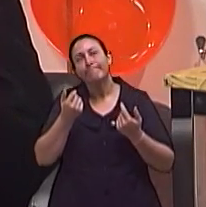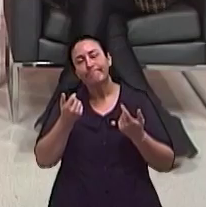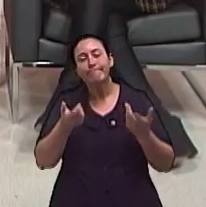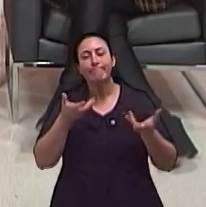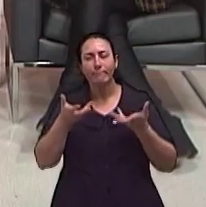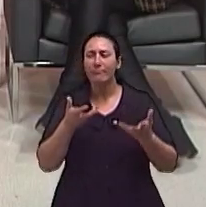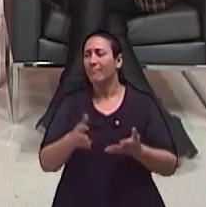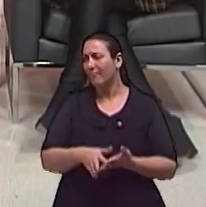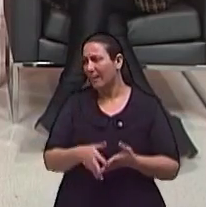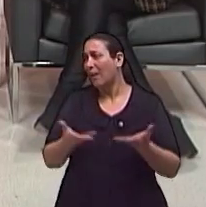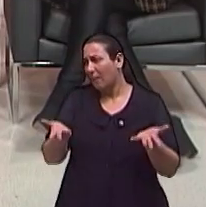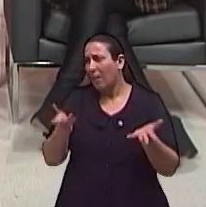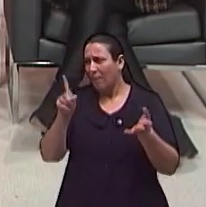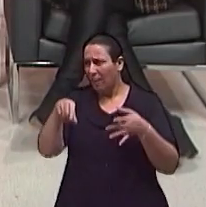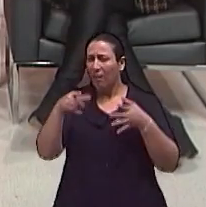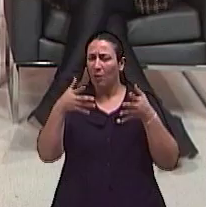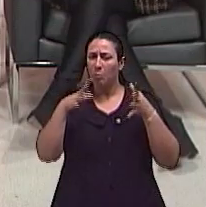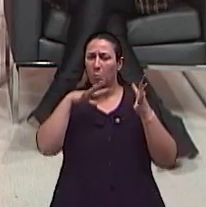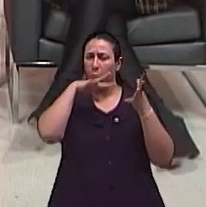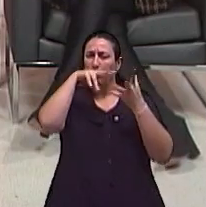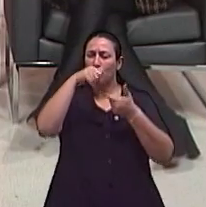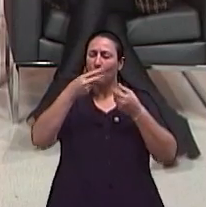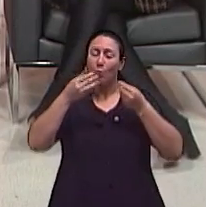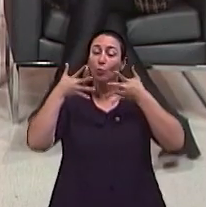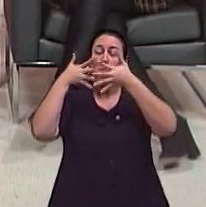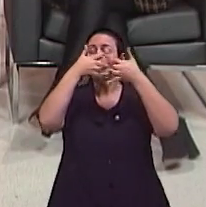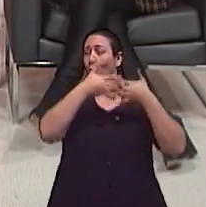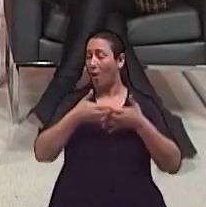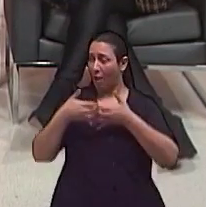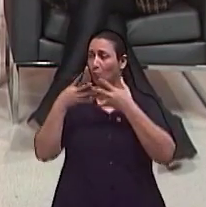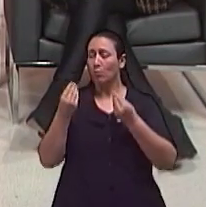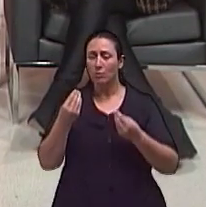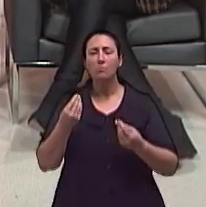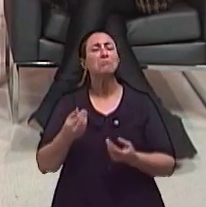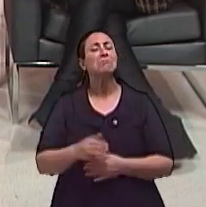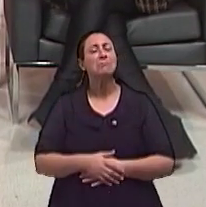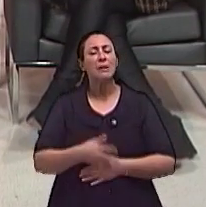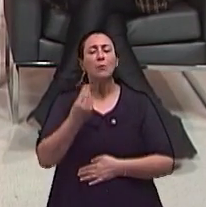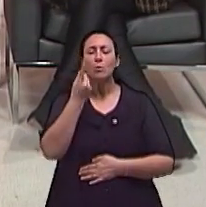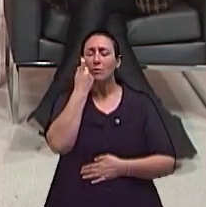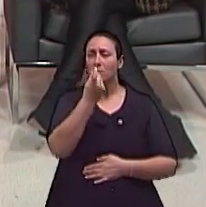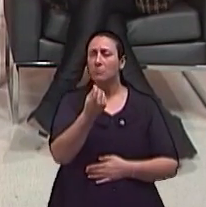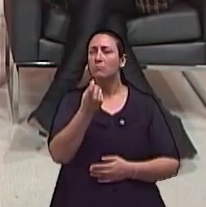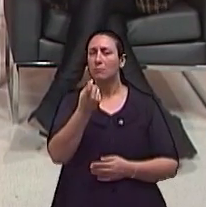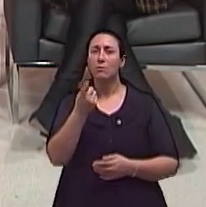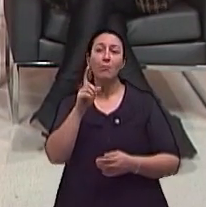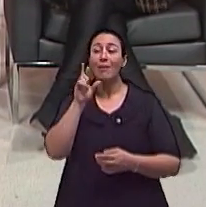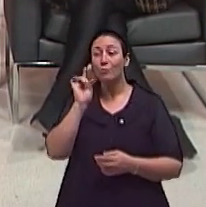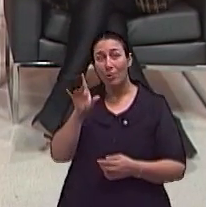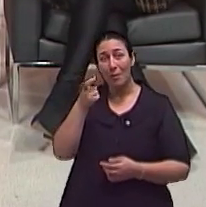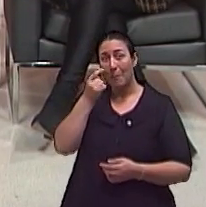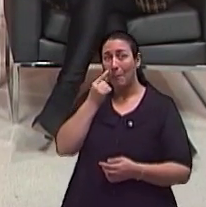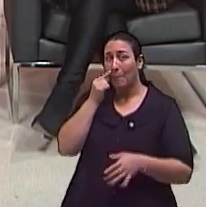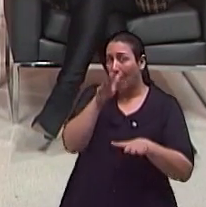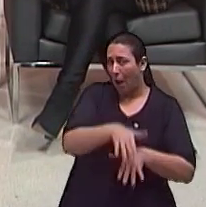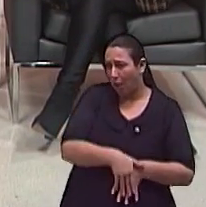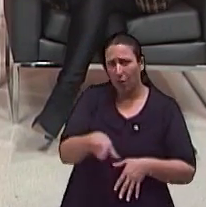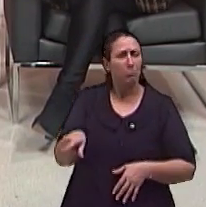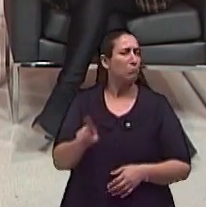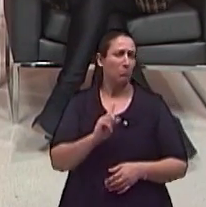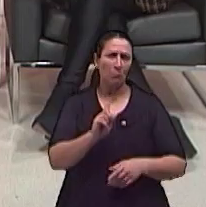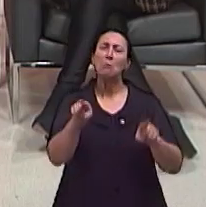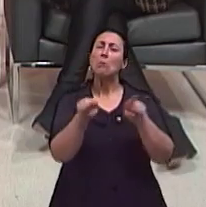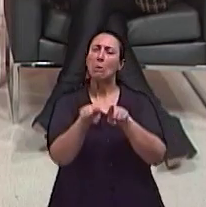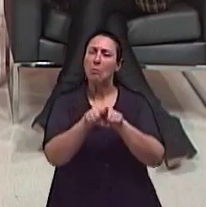Era um mundo tumultuado. Era um... no caso da Merlin era um mundo muito tumultuado. Isso. E me chama a atenção assim... Não só da Merlin, da Merlin. Teve a época da